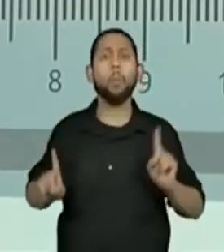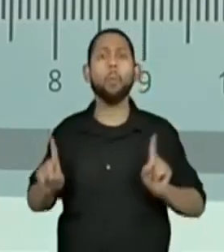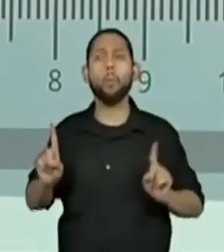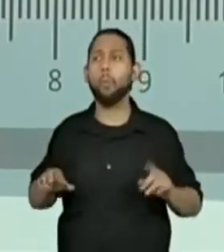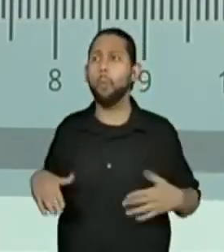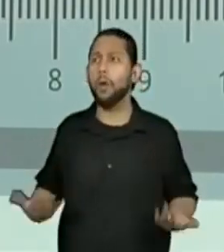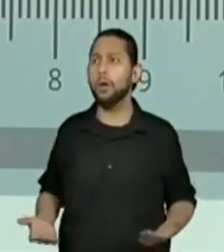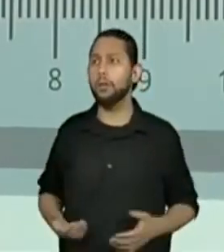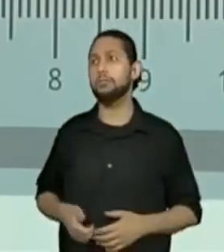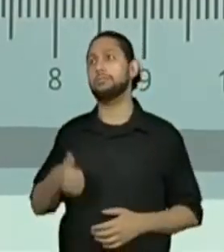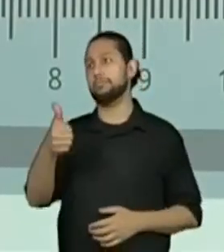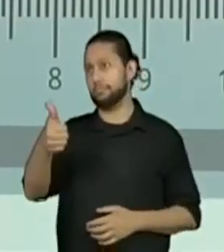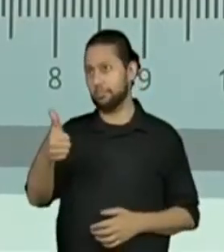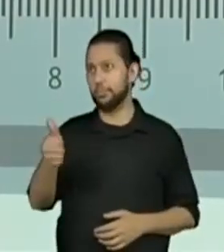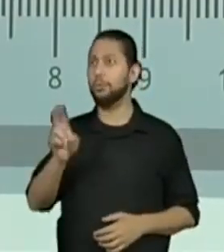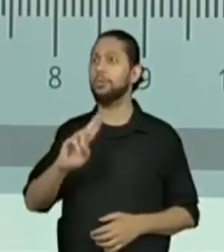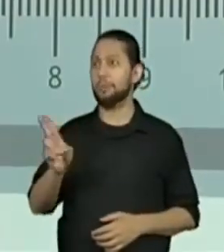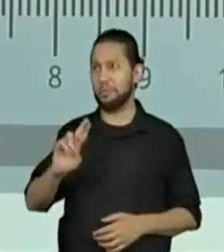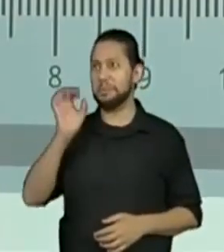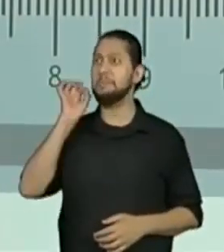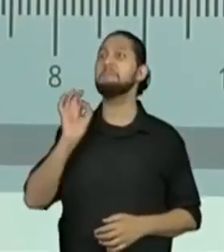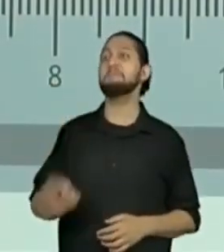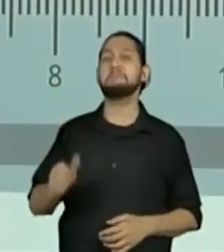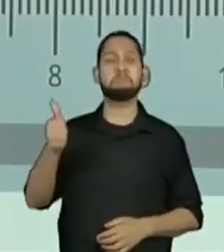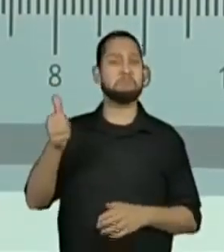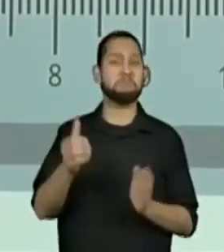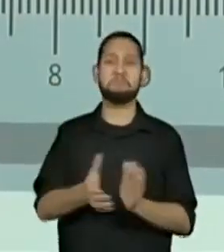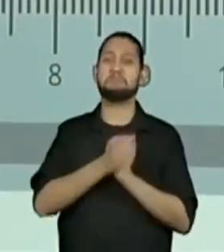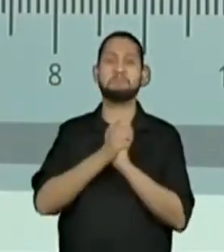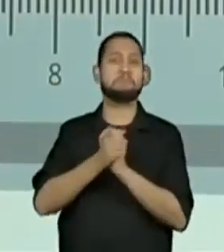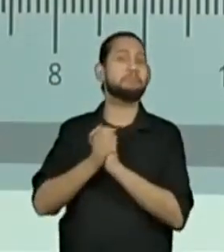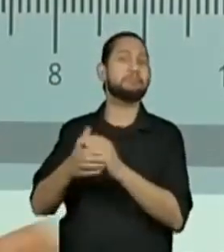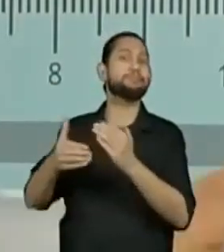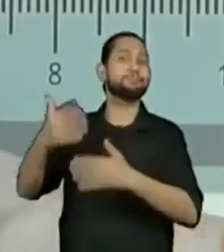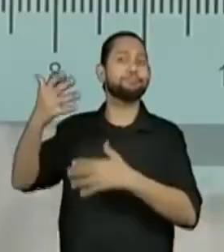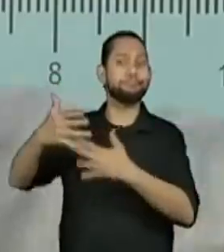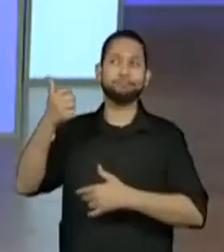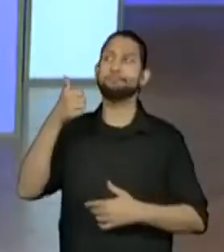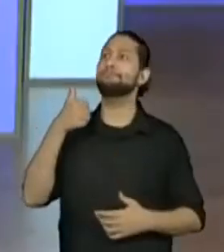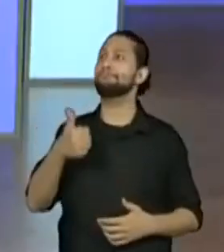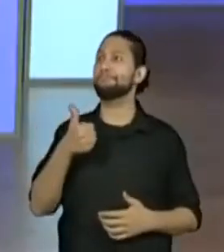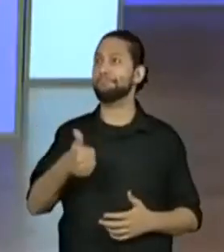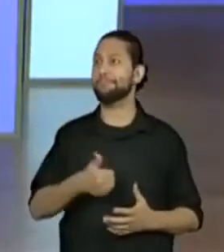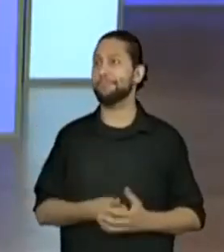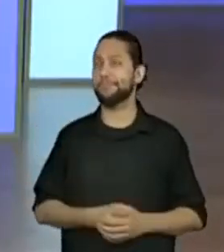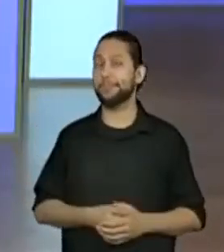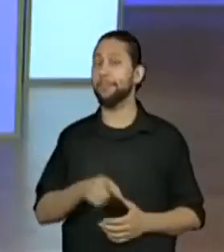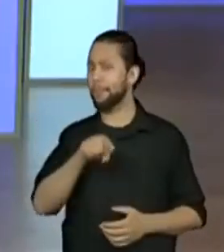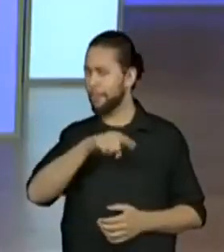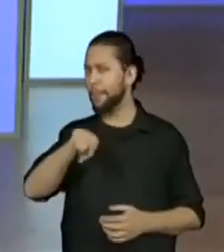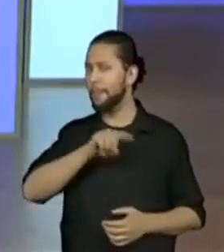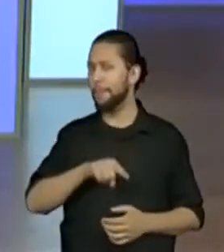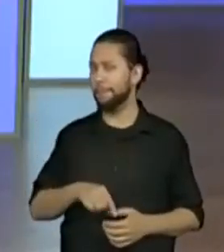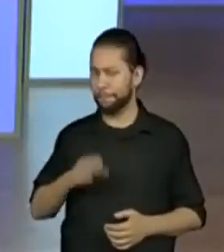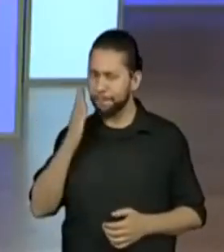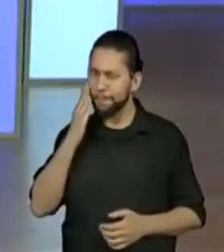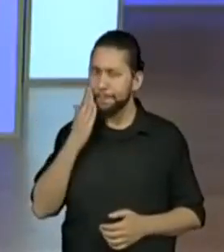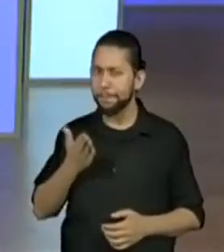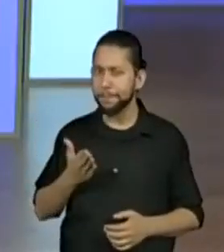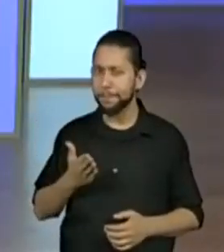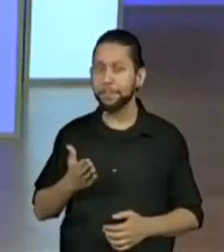aluno que acertou, o aluno que errou. E você, já é capaz de,